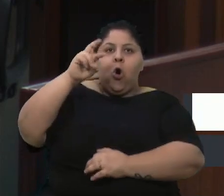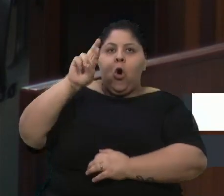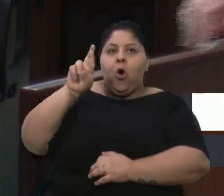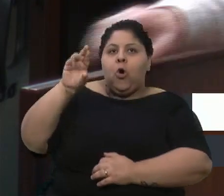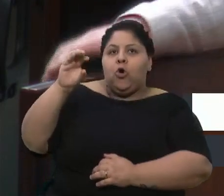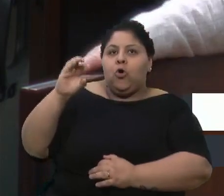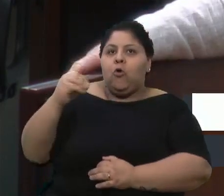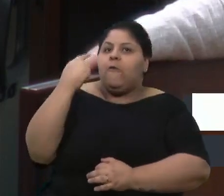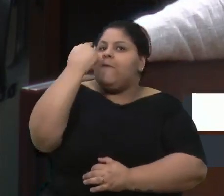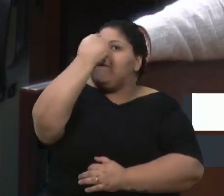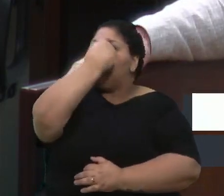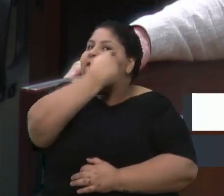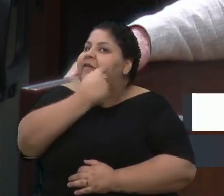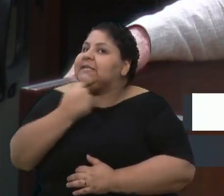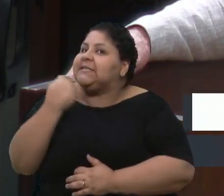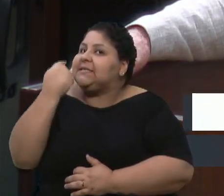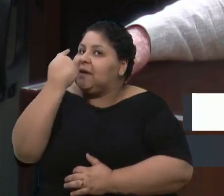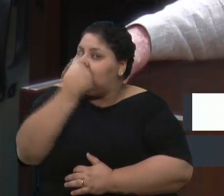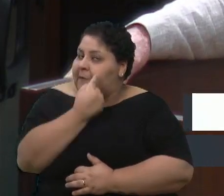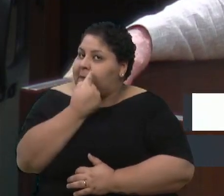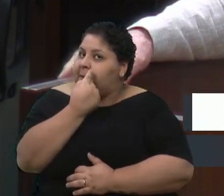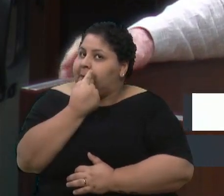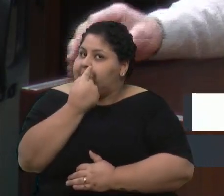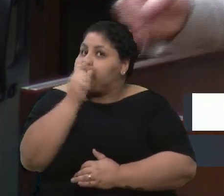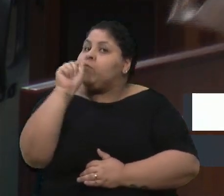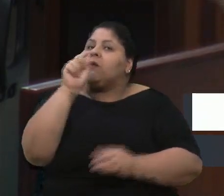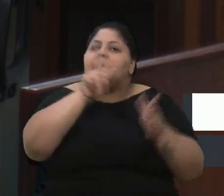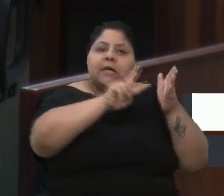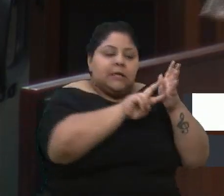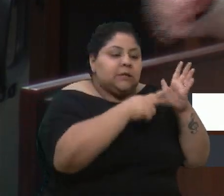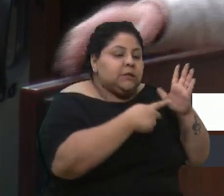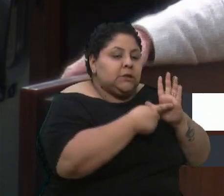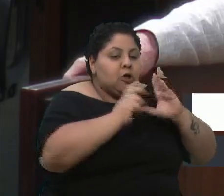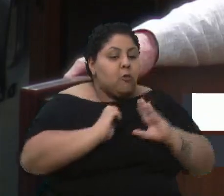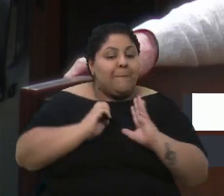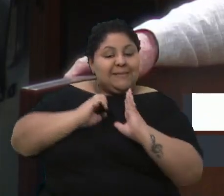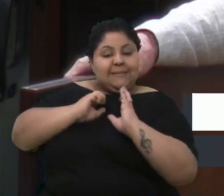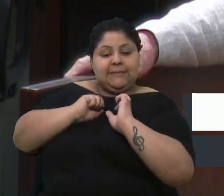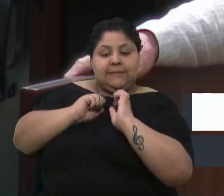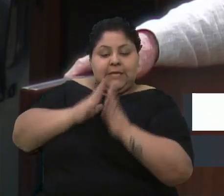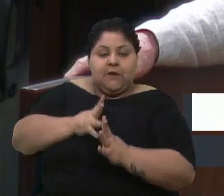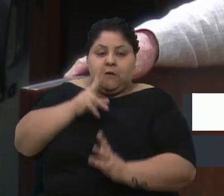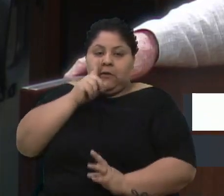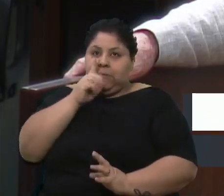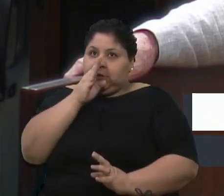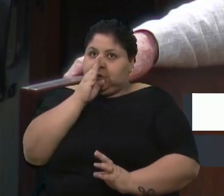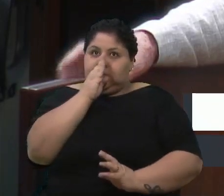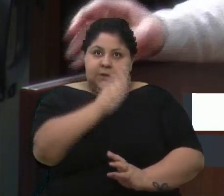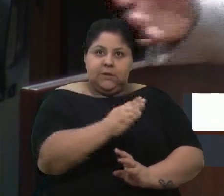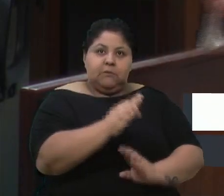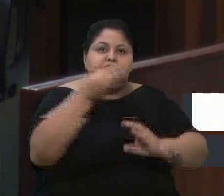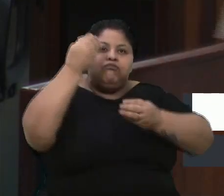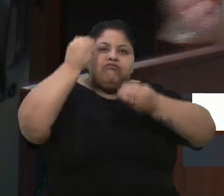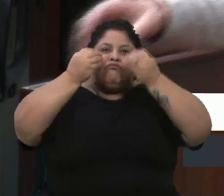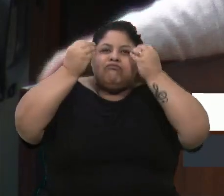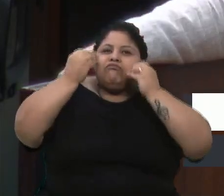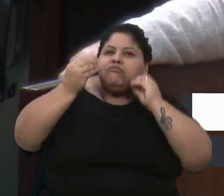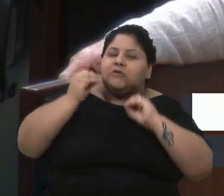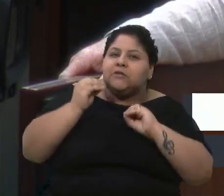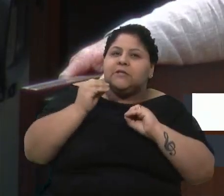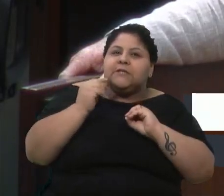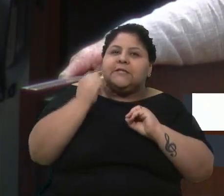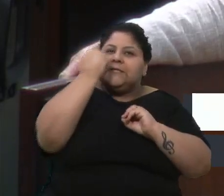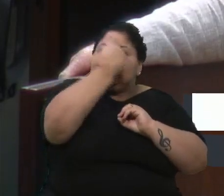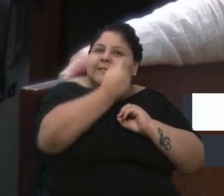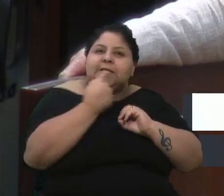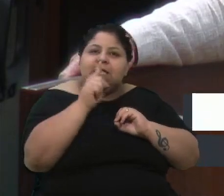Odontologia orofacial, que significa uma ação direta na estética da face, não só na boca